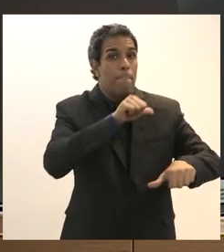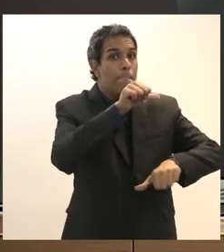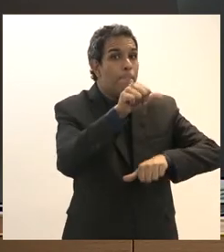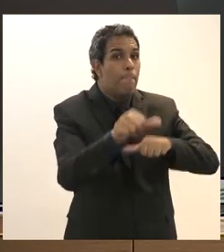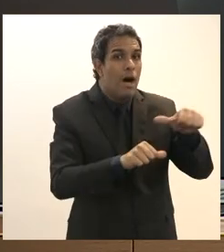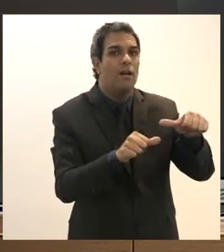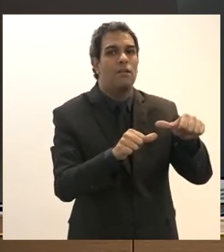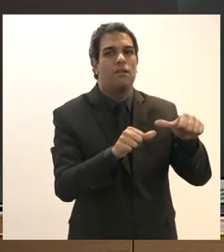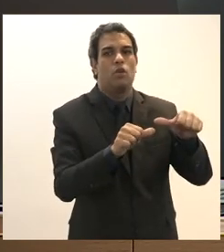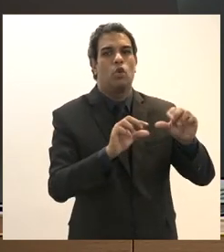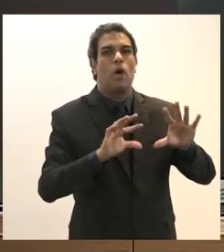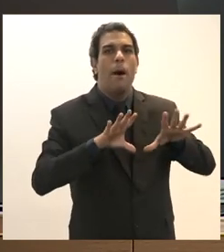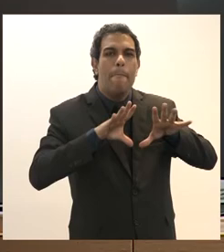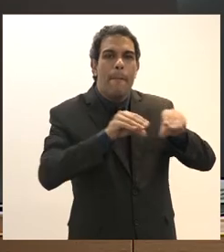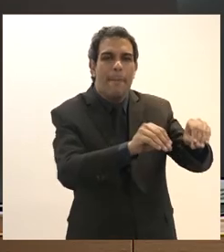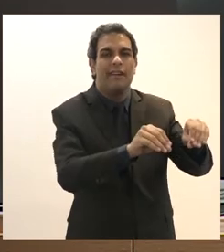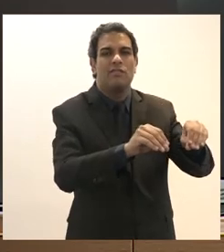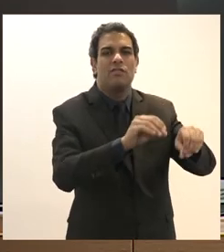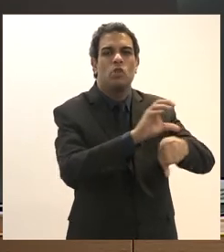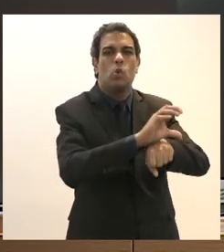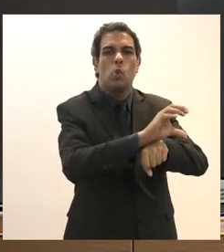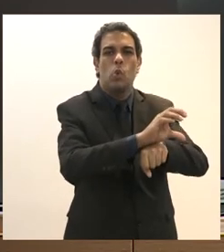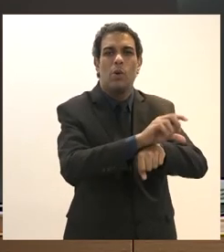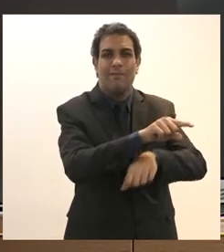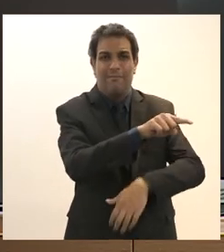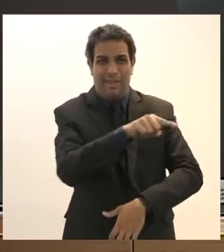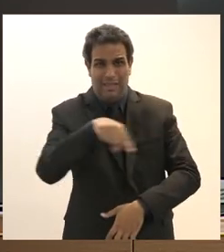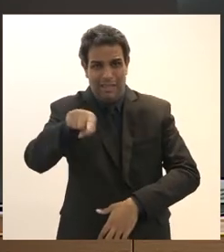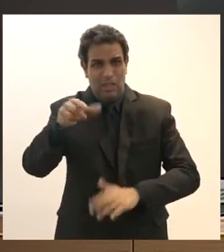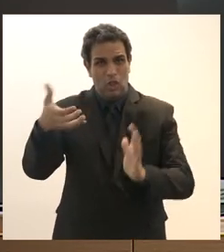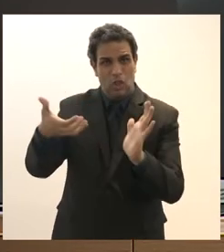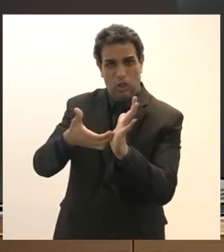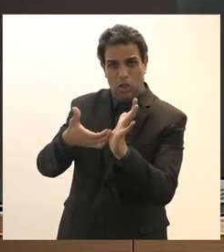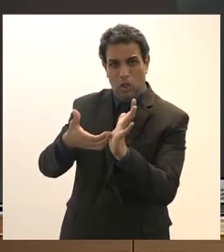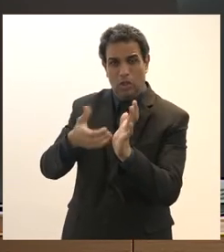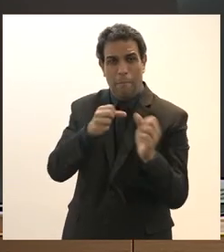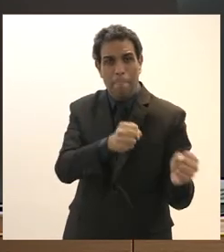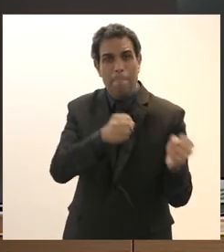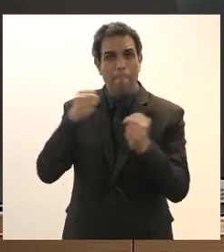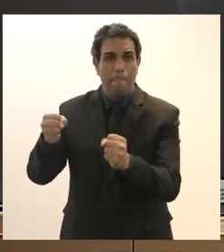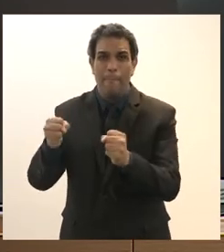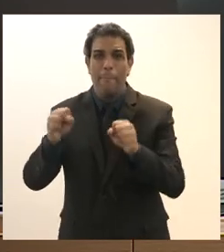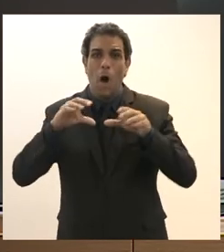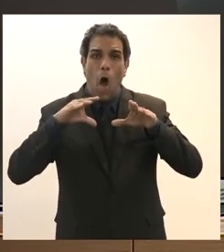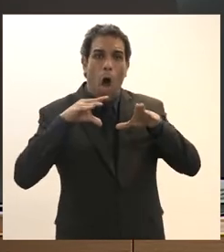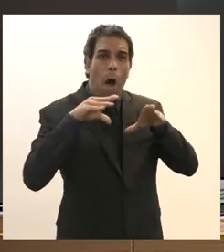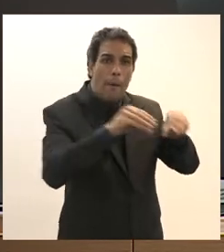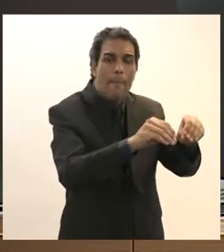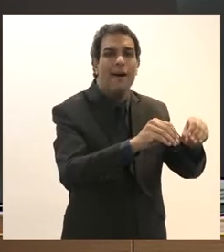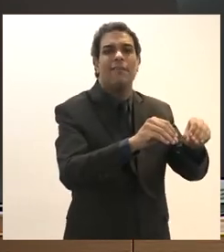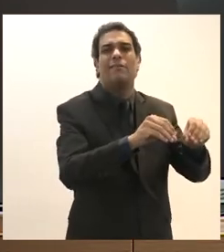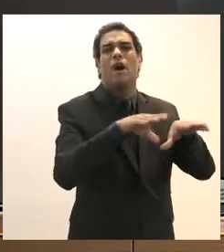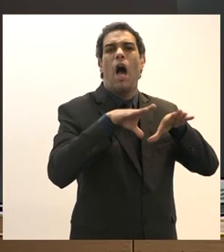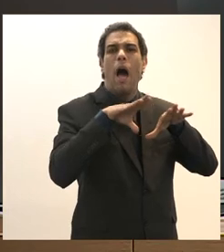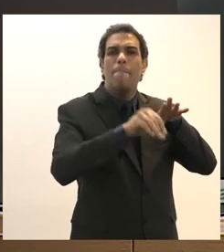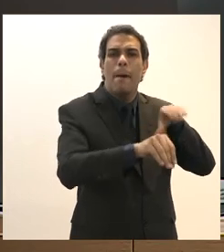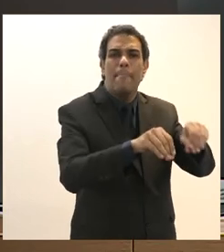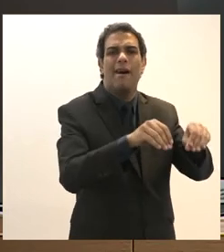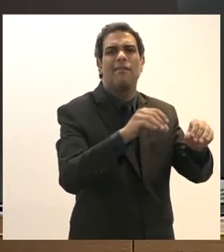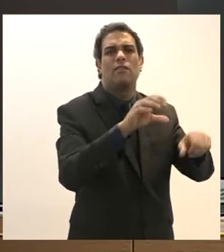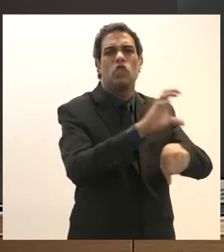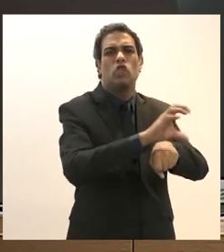modificando a Constituição sem que tivesse poderes para tal mas assumindo abusivamente esse poder